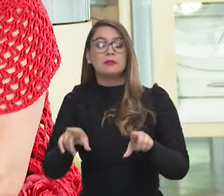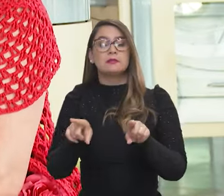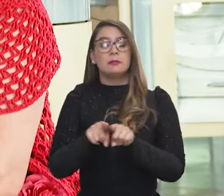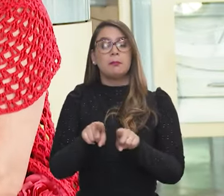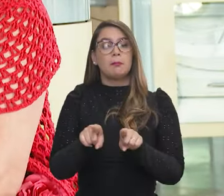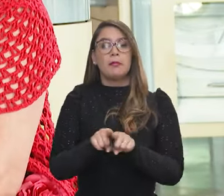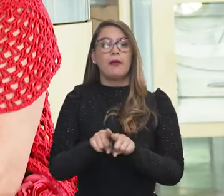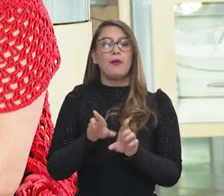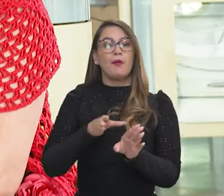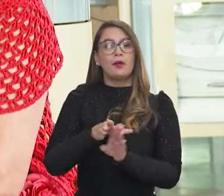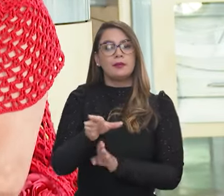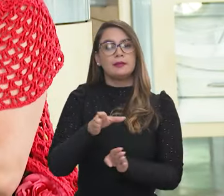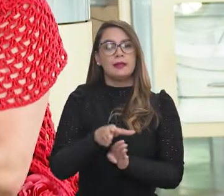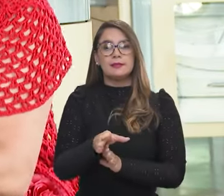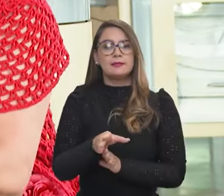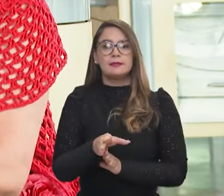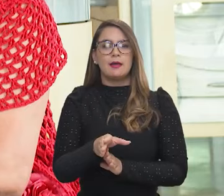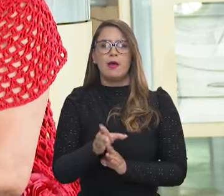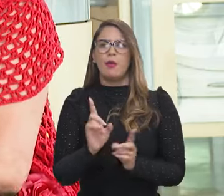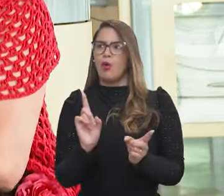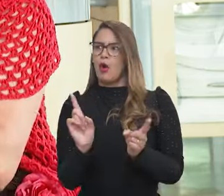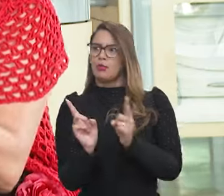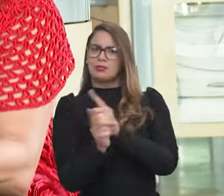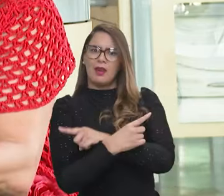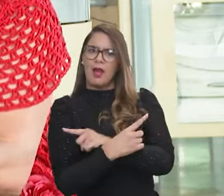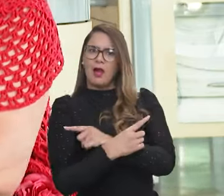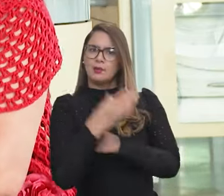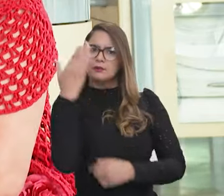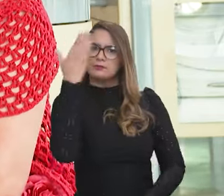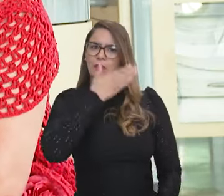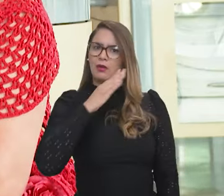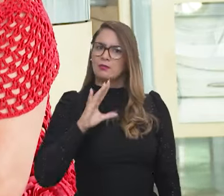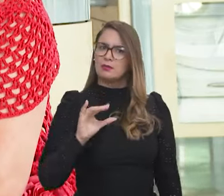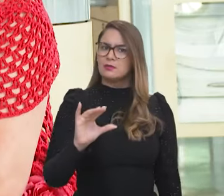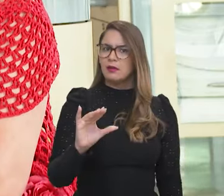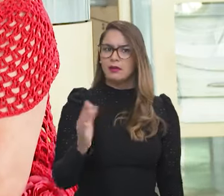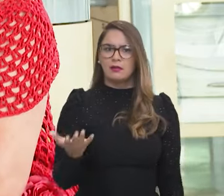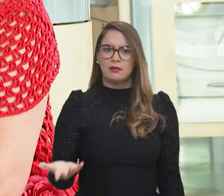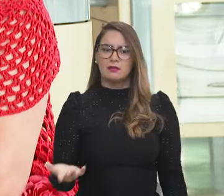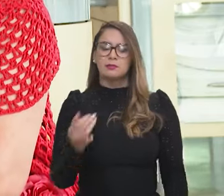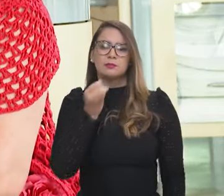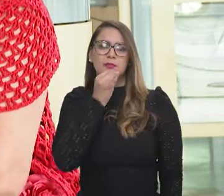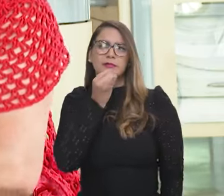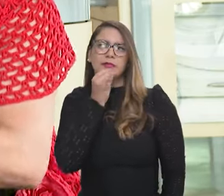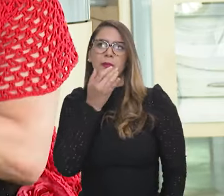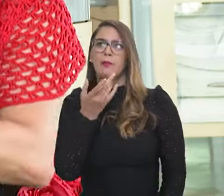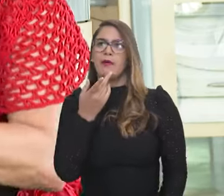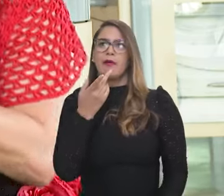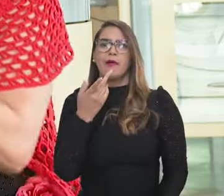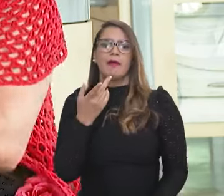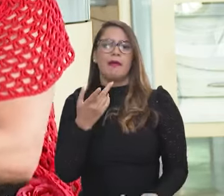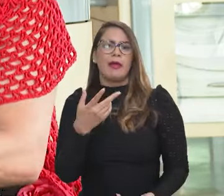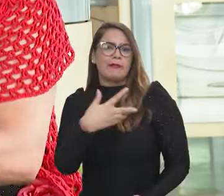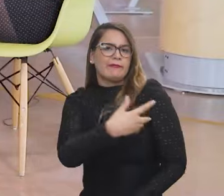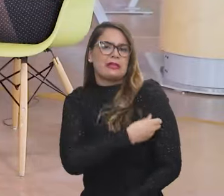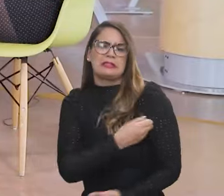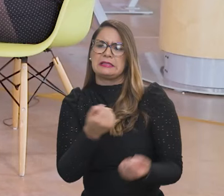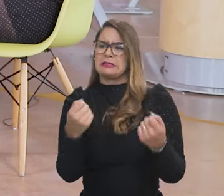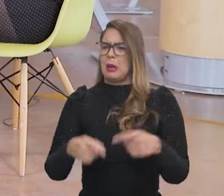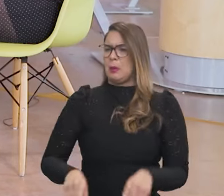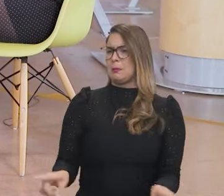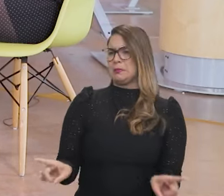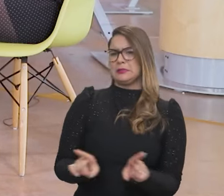até mesmo uma orientação ao contrário das evidências científicas, como era um desestímulo à